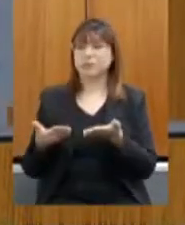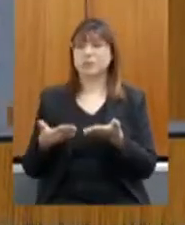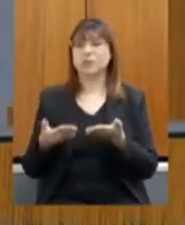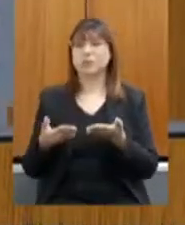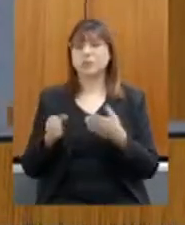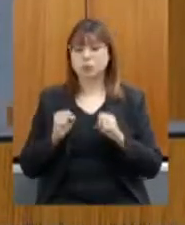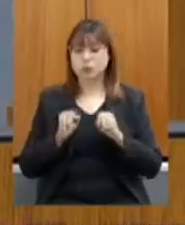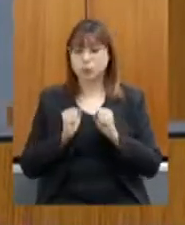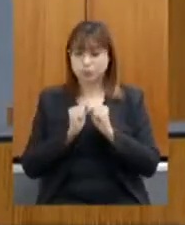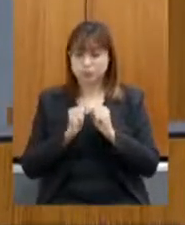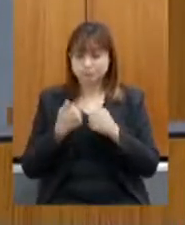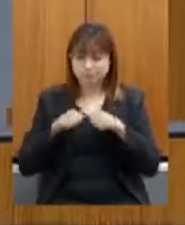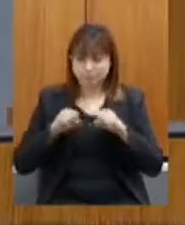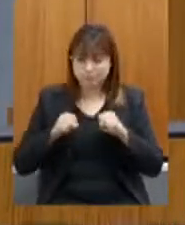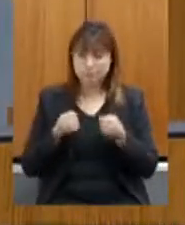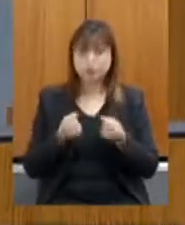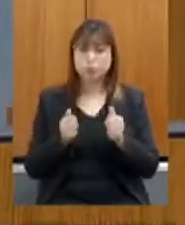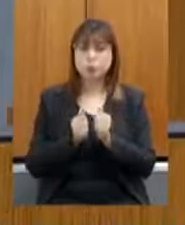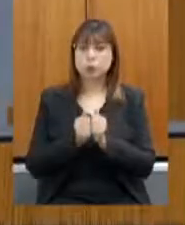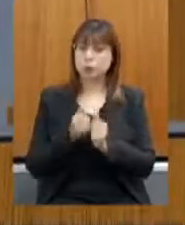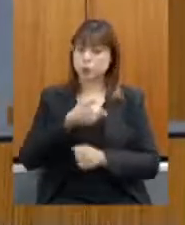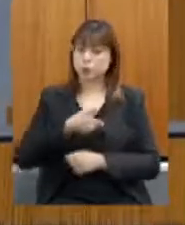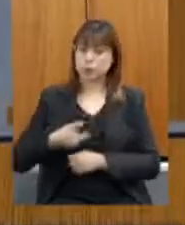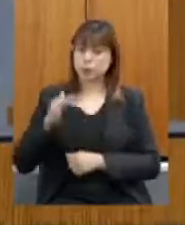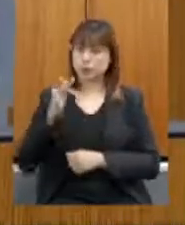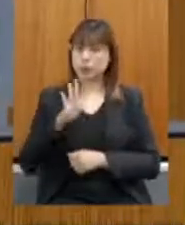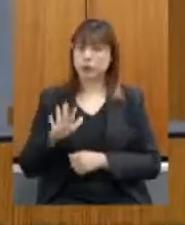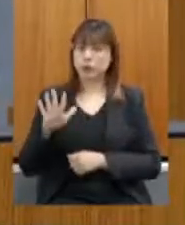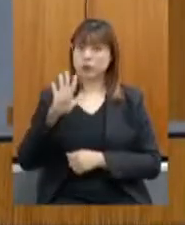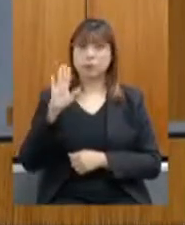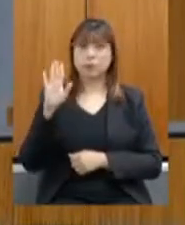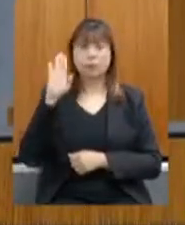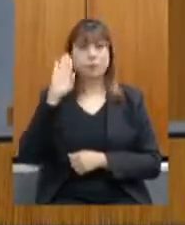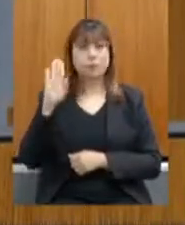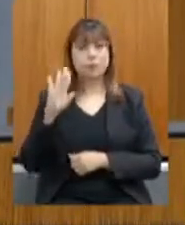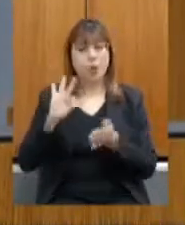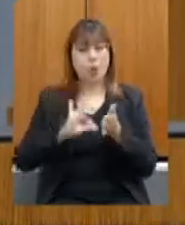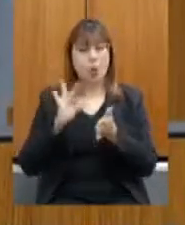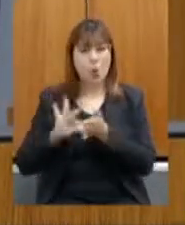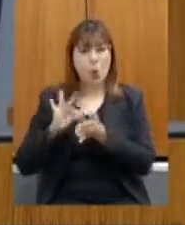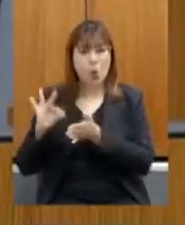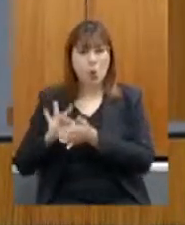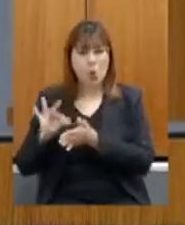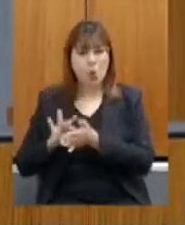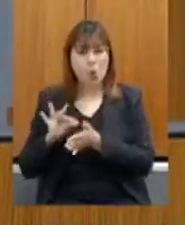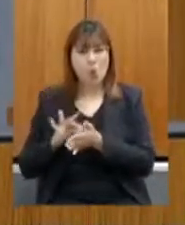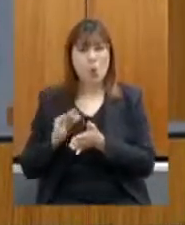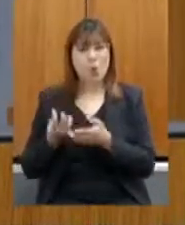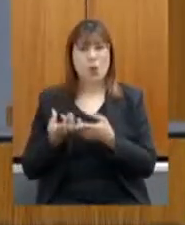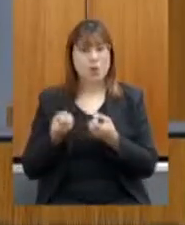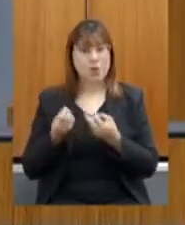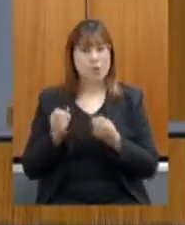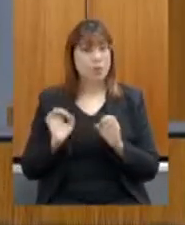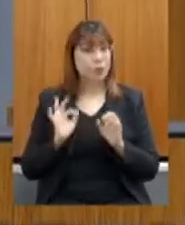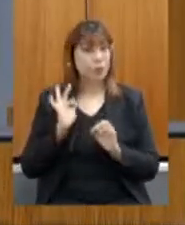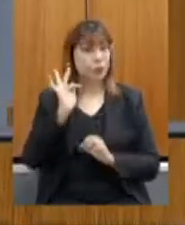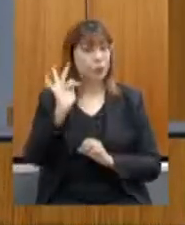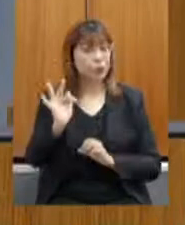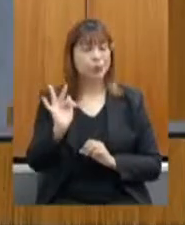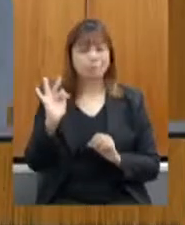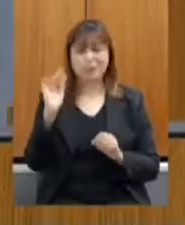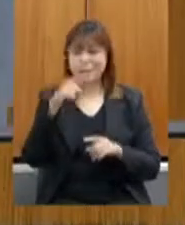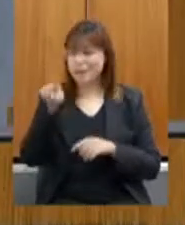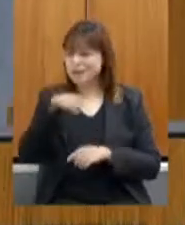federal, inclusive para cancelar esse monte de contrato que teve de vendas futuras, porque